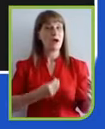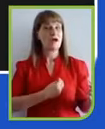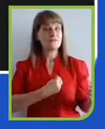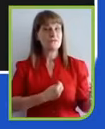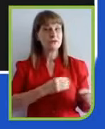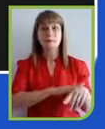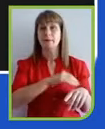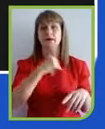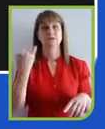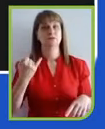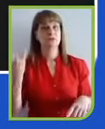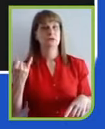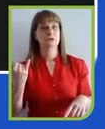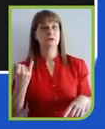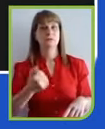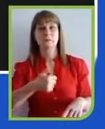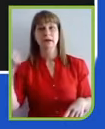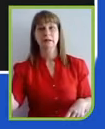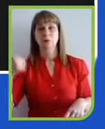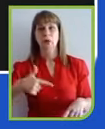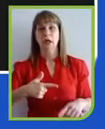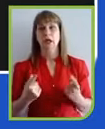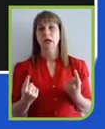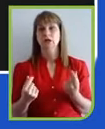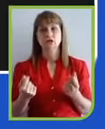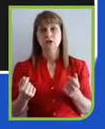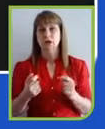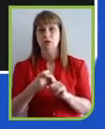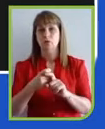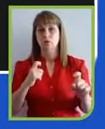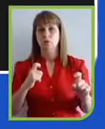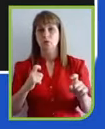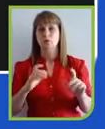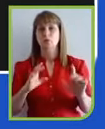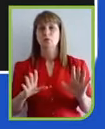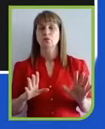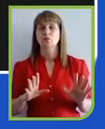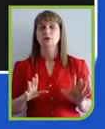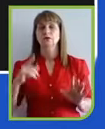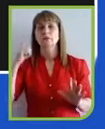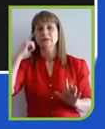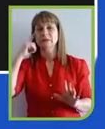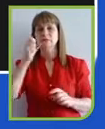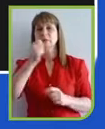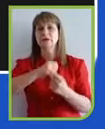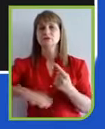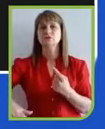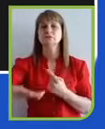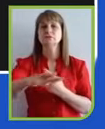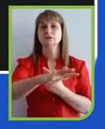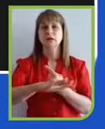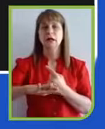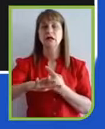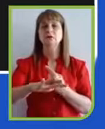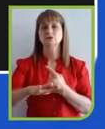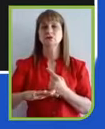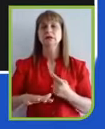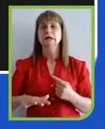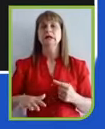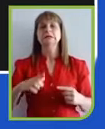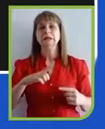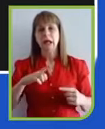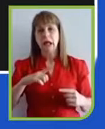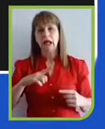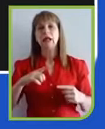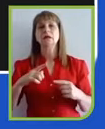muito rápido, que a sociedade parece muito mais interessada na segunda visão, com a visão mais